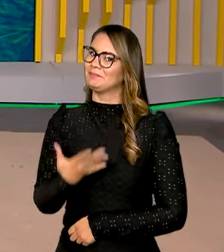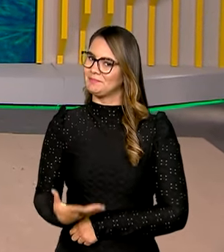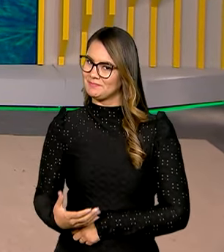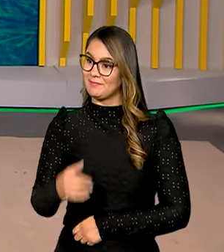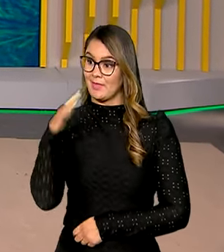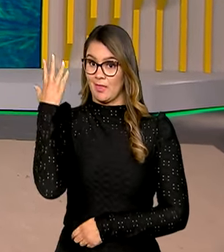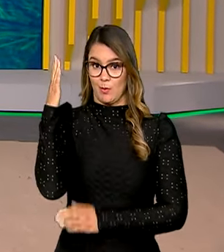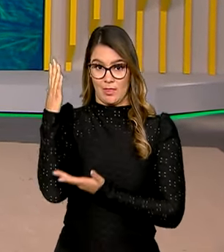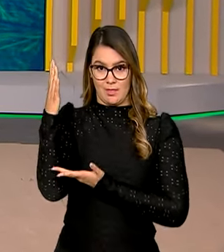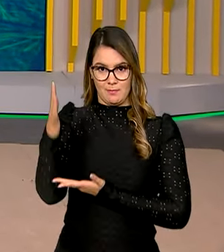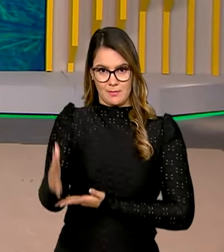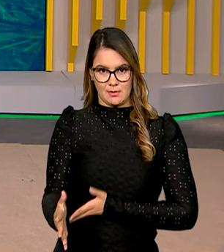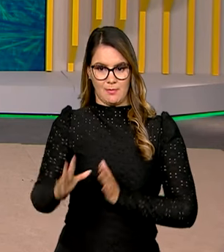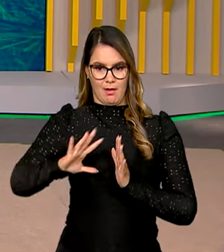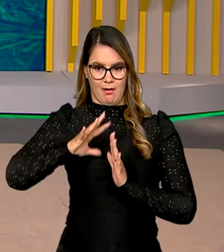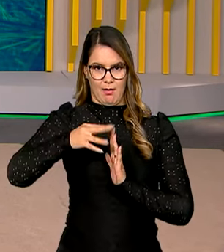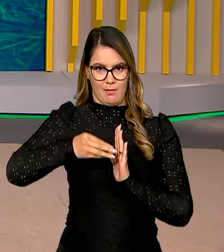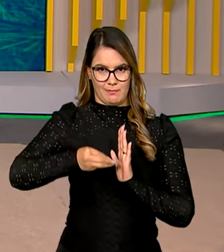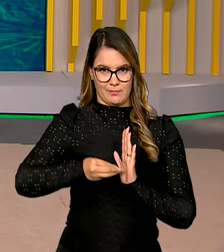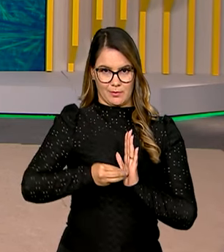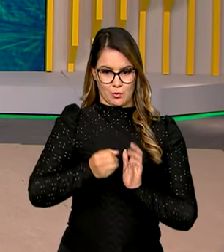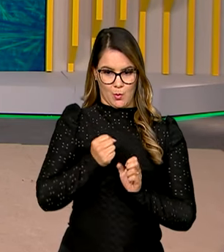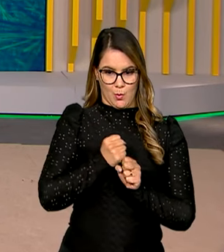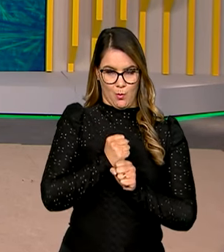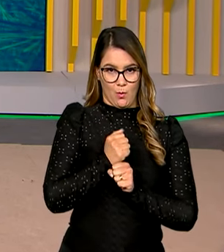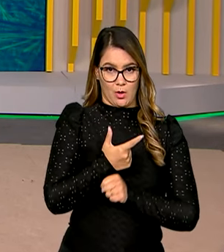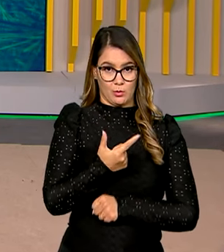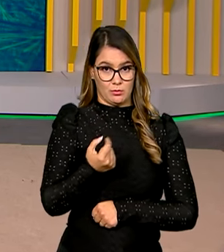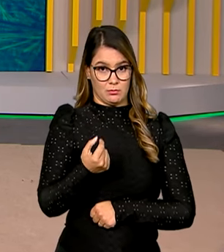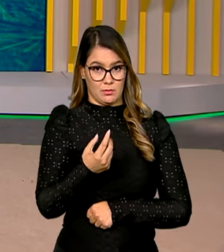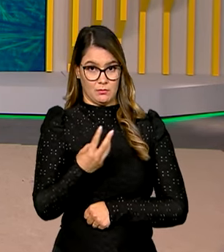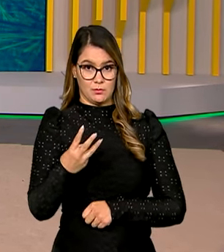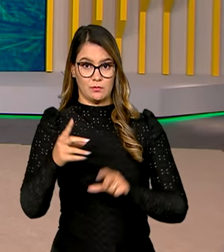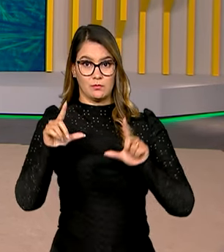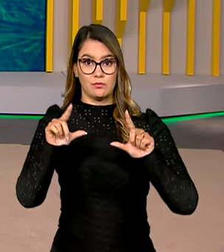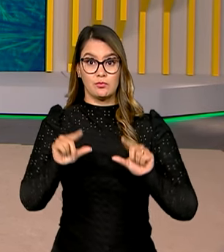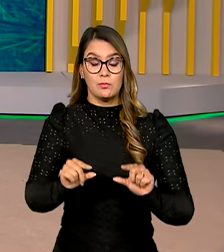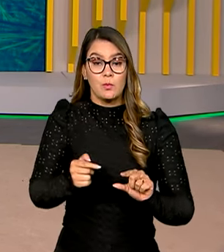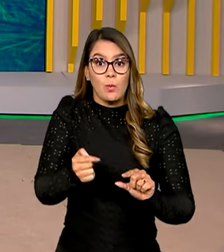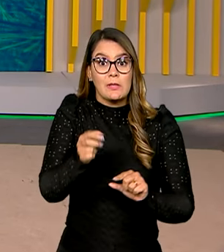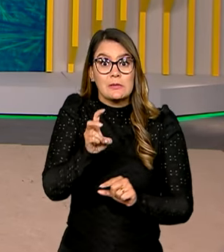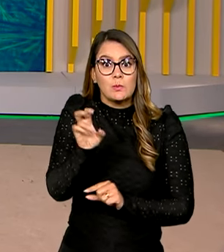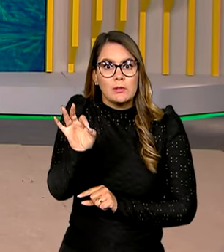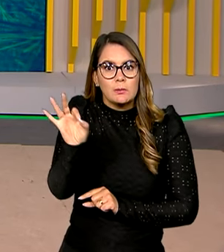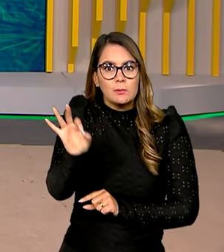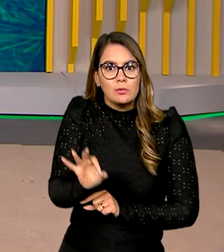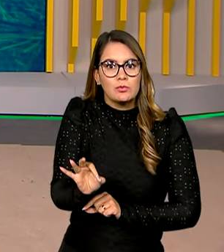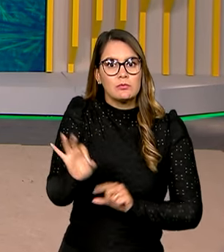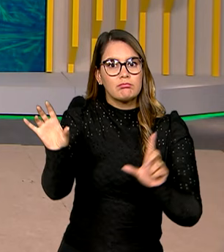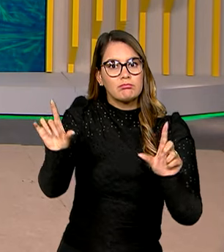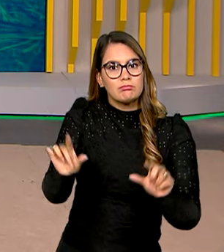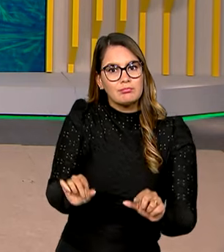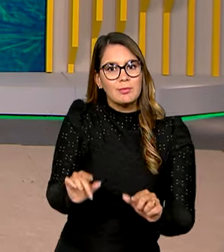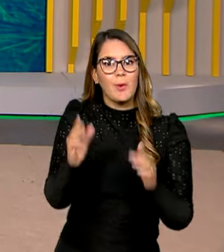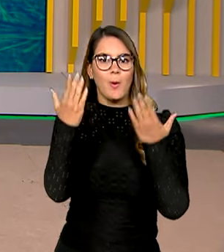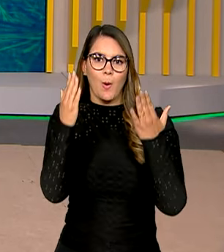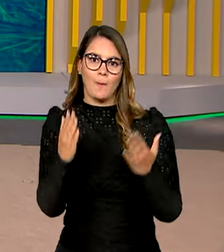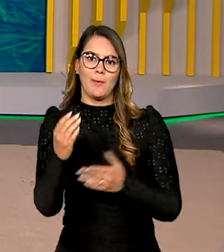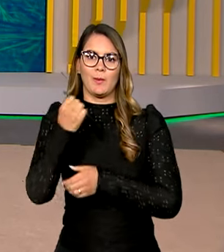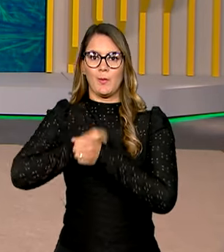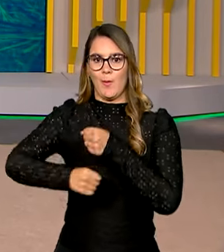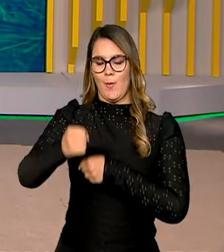desmatamento na Amazônia durante o ano de 2023 caiu quase 50% em relação aos números de